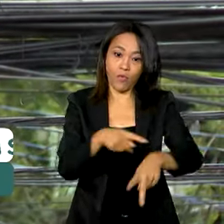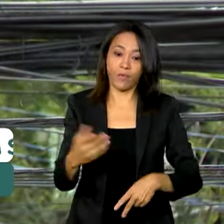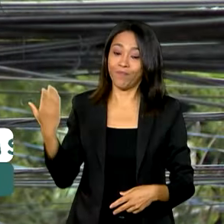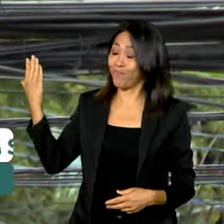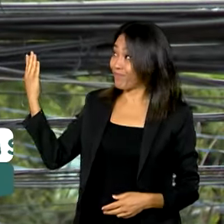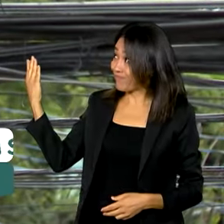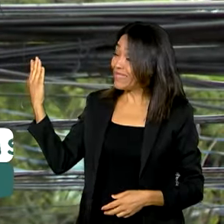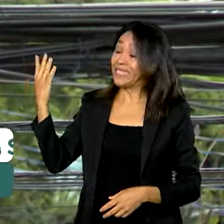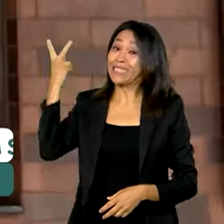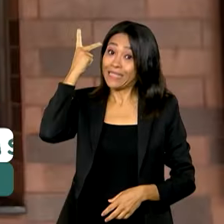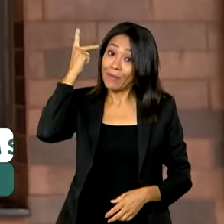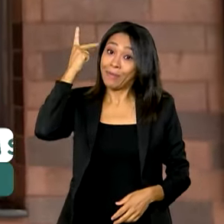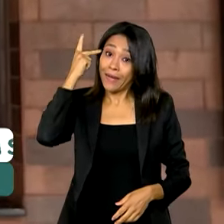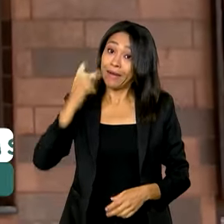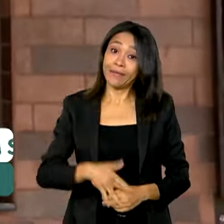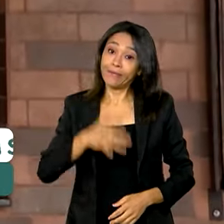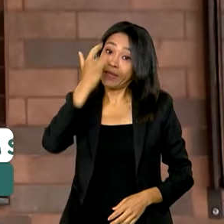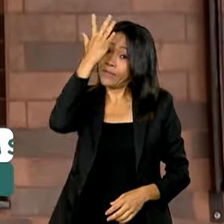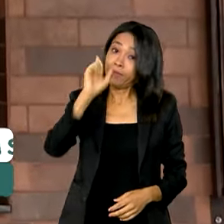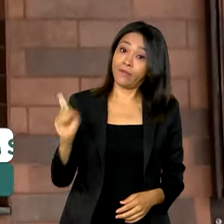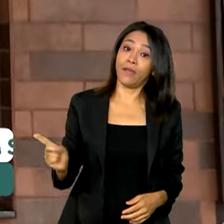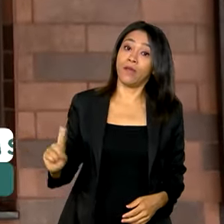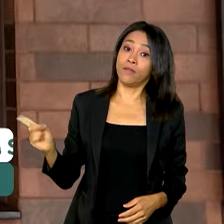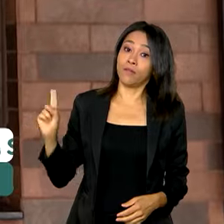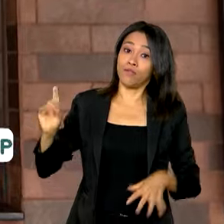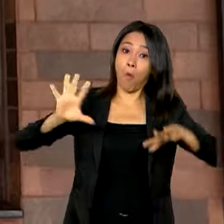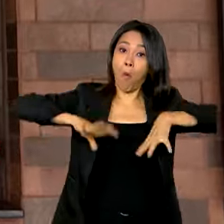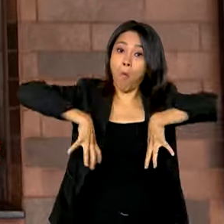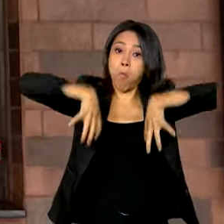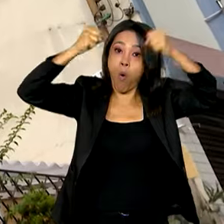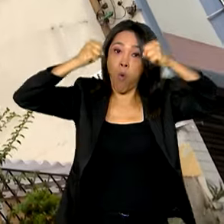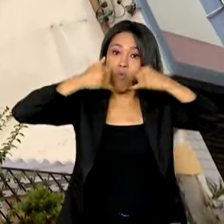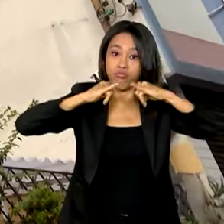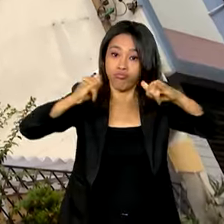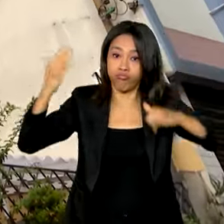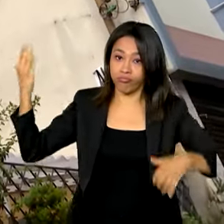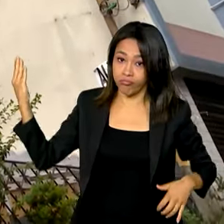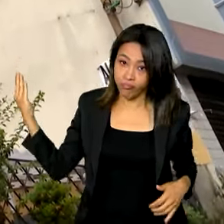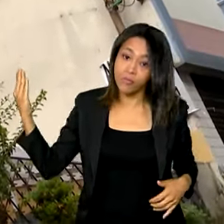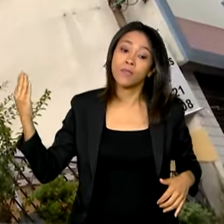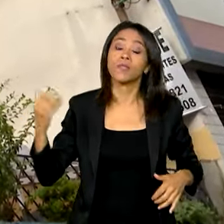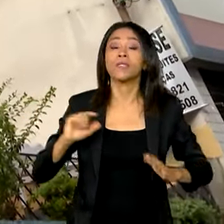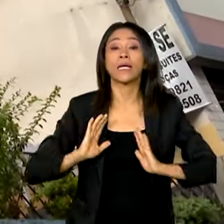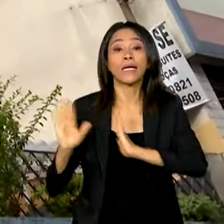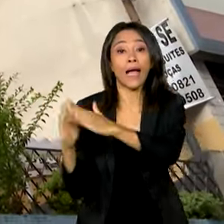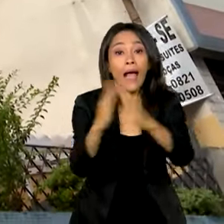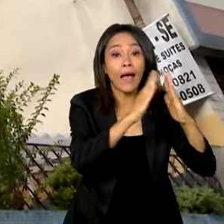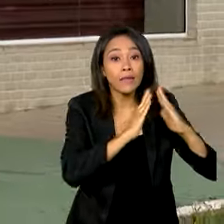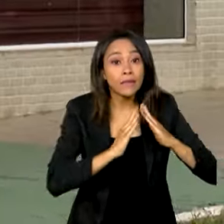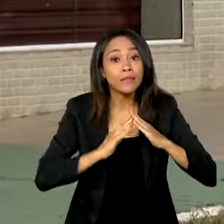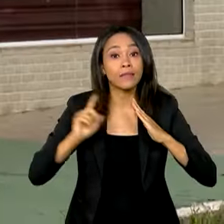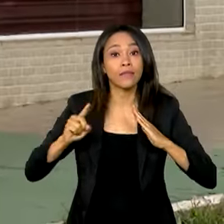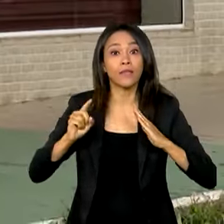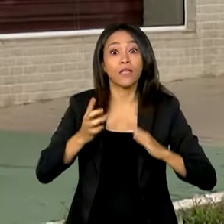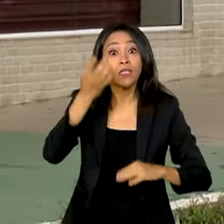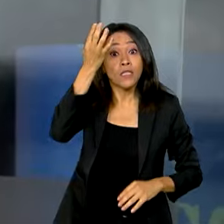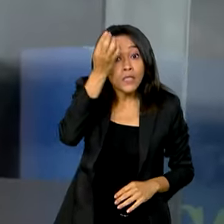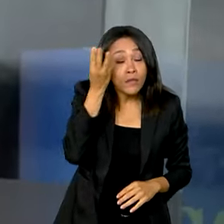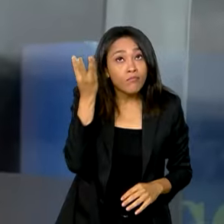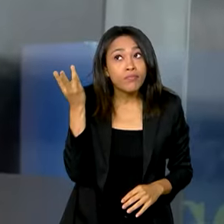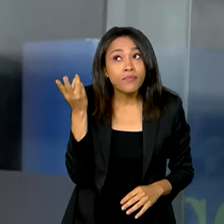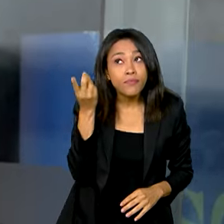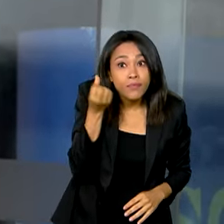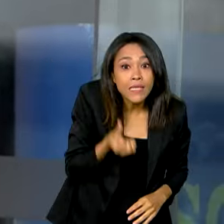paulistanos não estão tendo uma vida fácil. Nessa quarta-feira, domicílios da capital paulista entraram no sexto